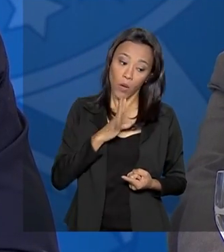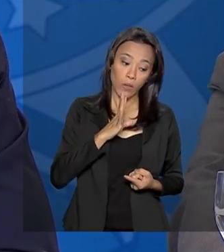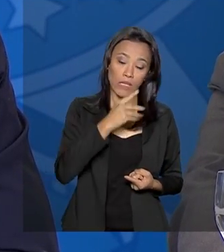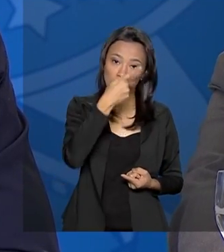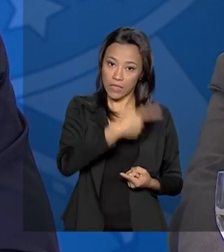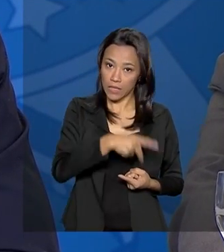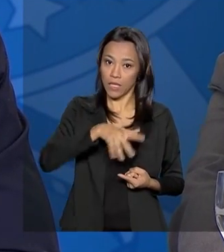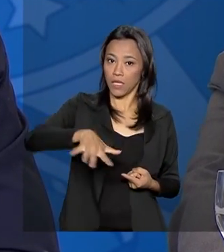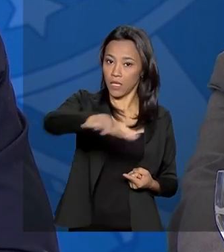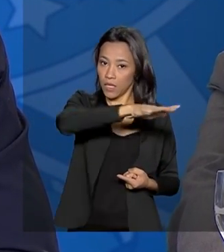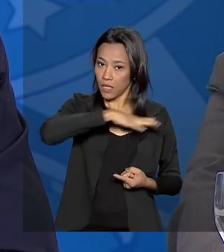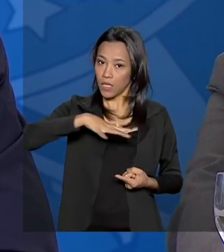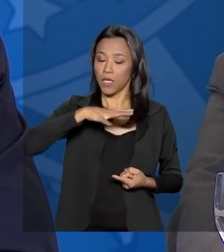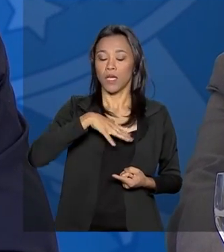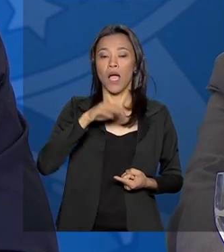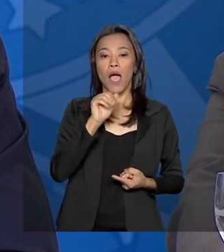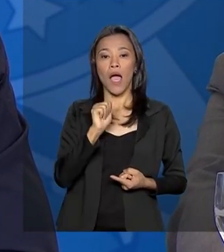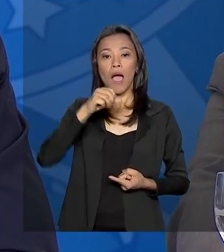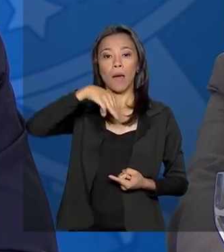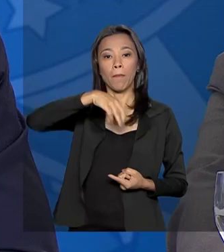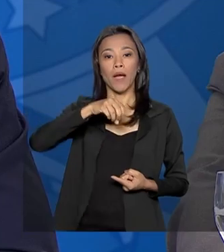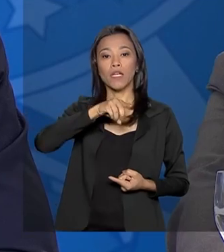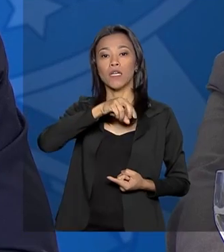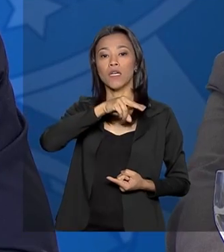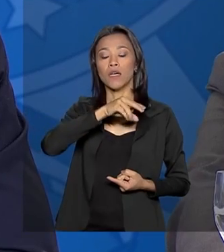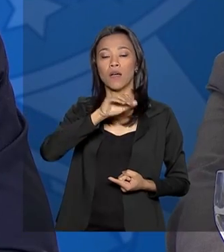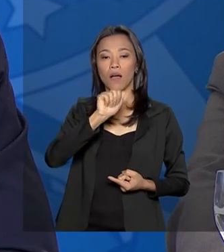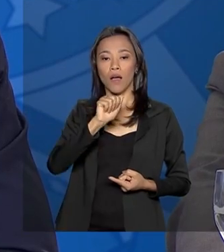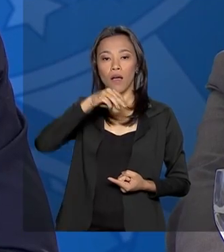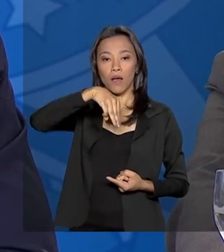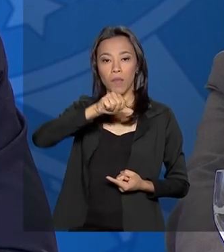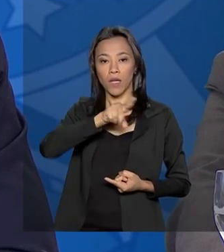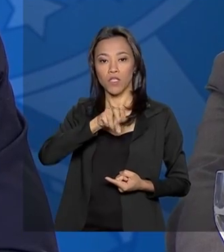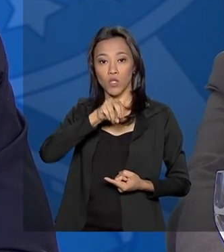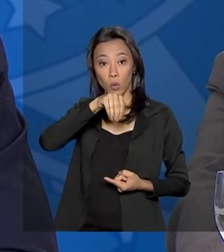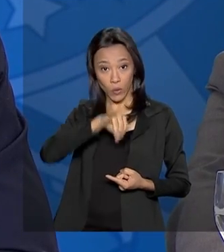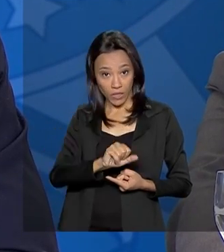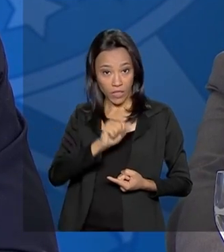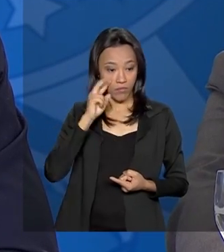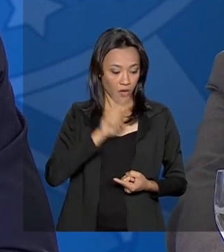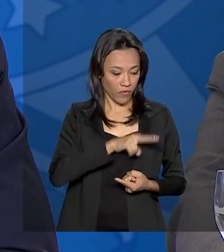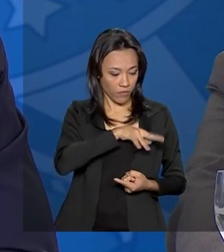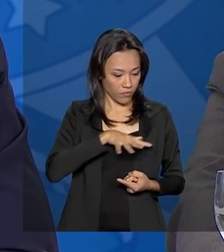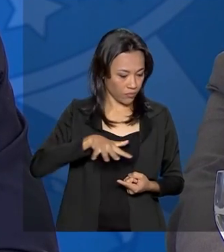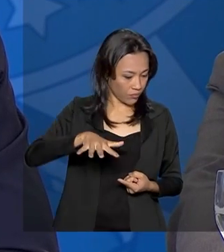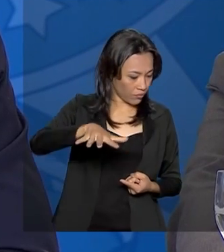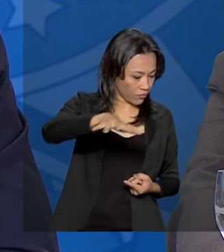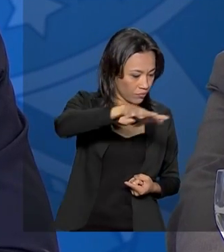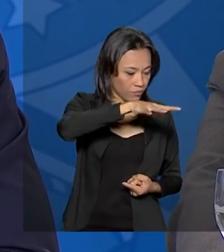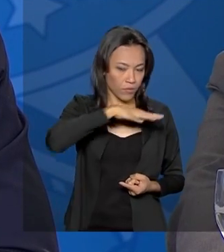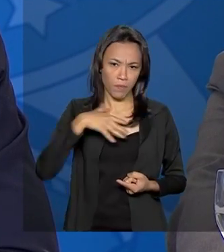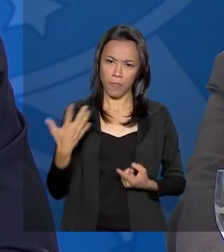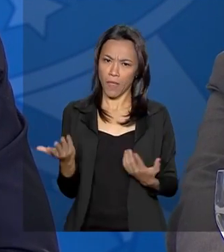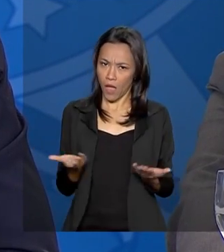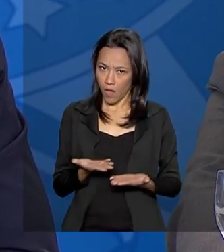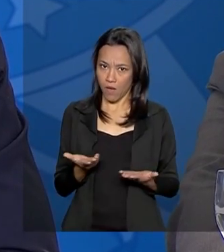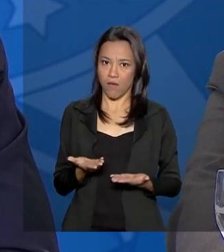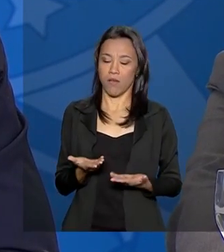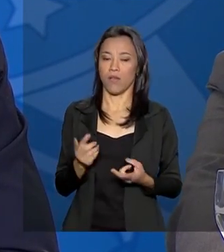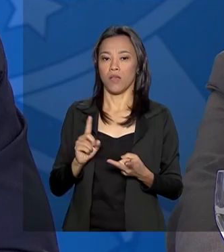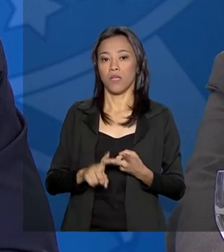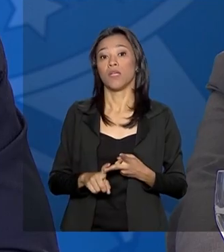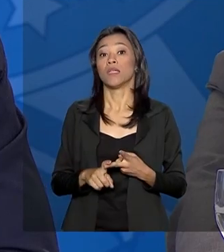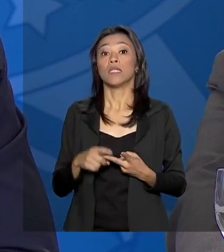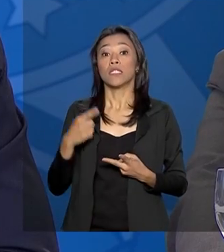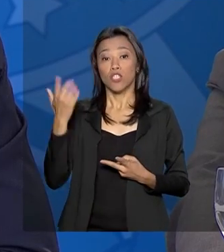Boa Vista e Manaus um quilômetro quadrado de desmatamento, eu concordaria com eles. Agora, o mesmo, como